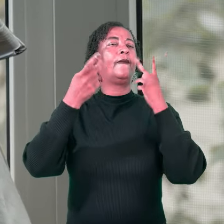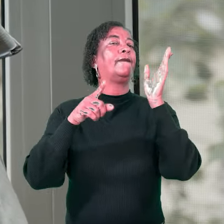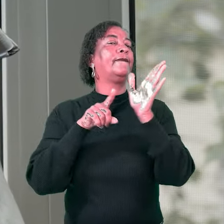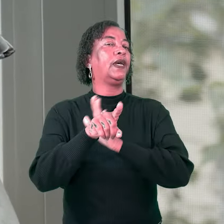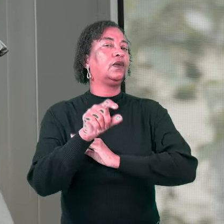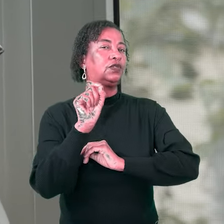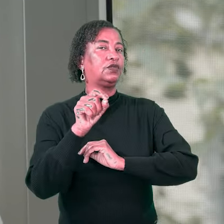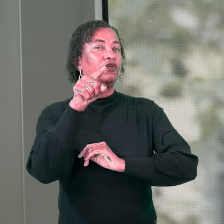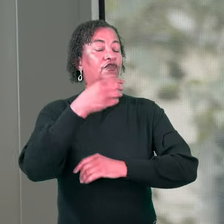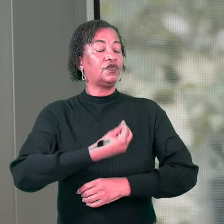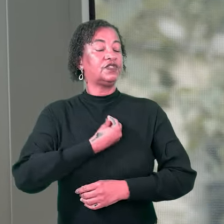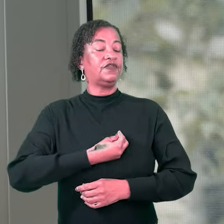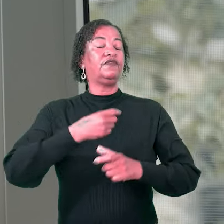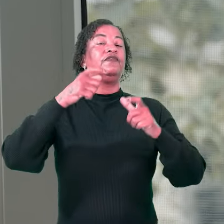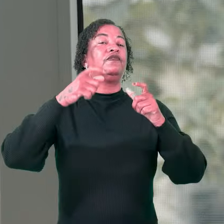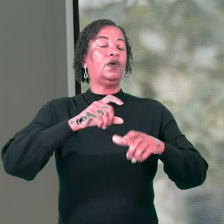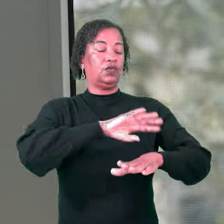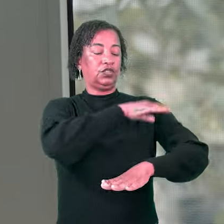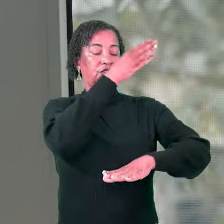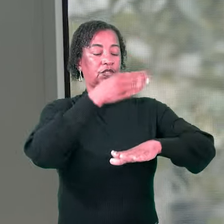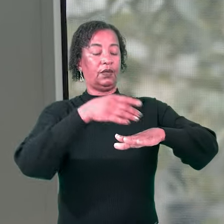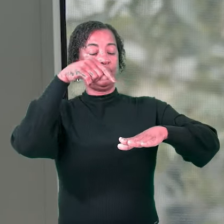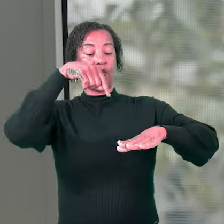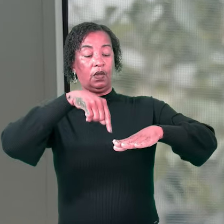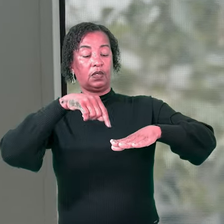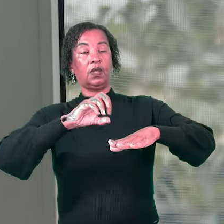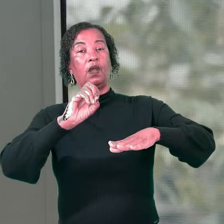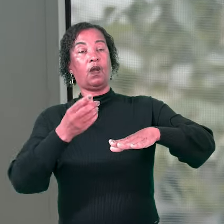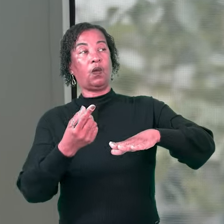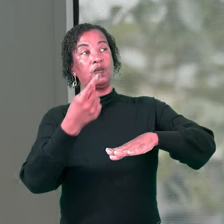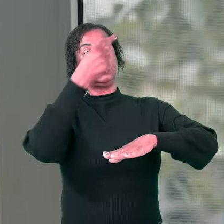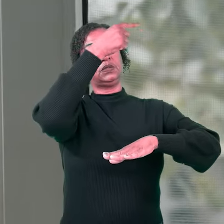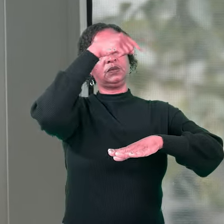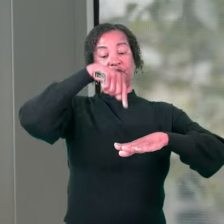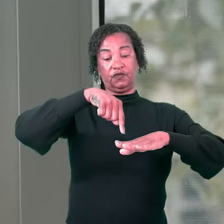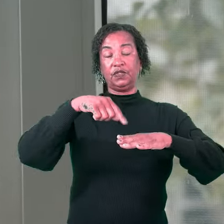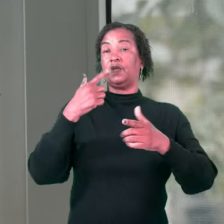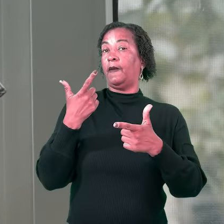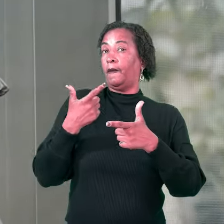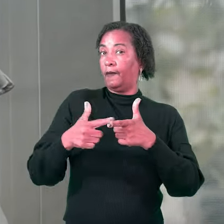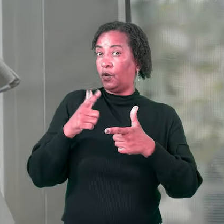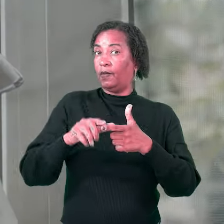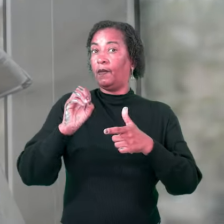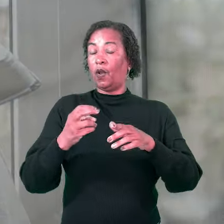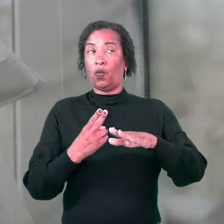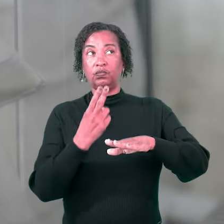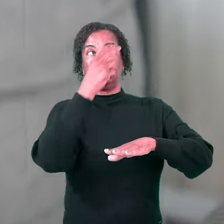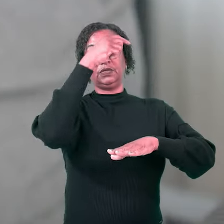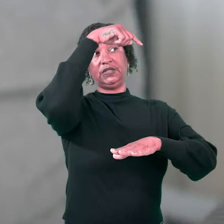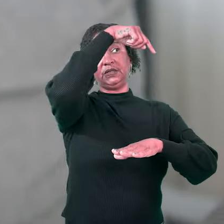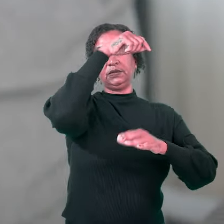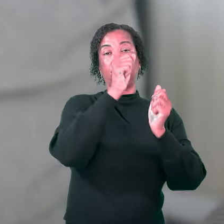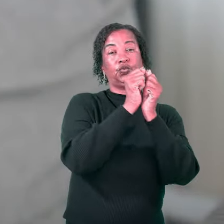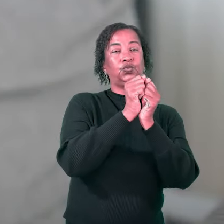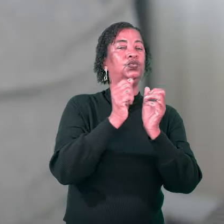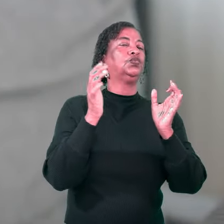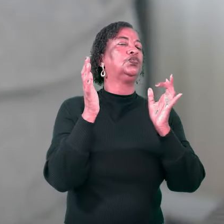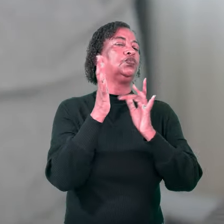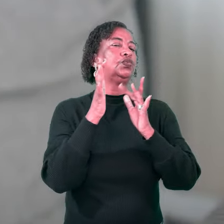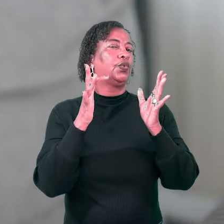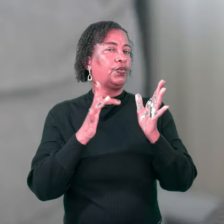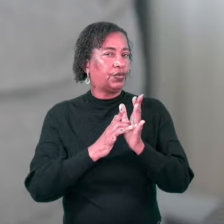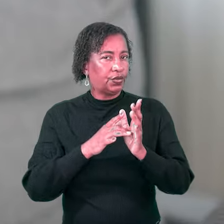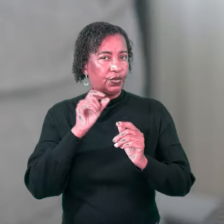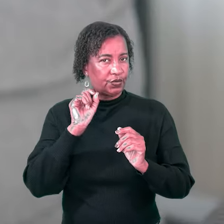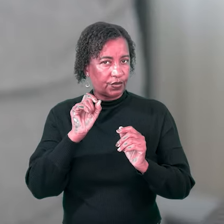Você está no sopé da montanha, sendo ainda parte do problema? Ou você está no topo da montanha com Jesus, hein?